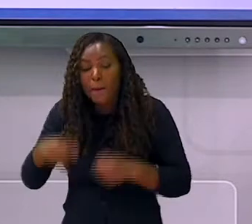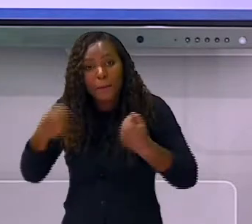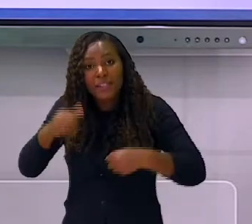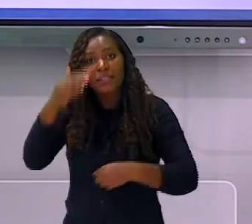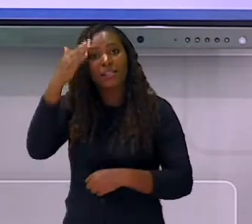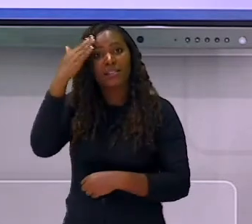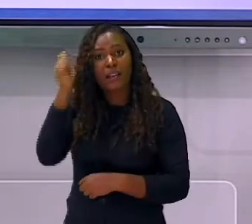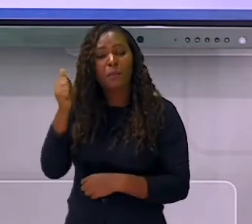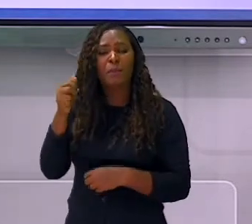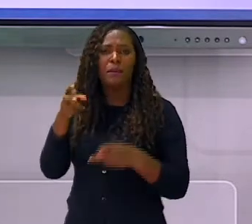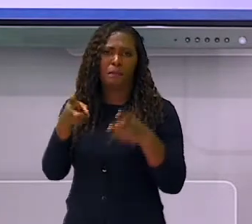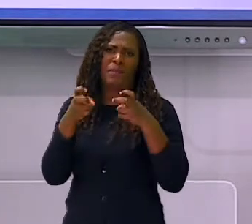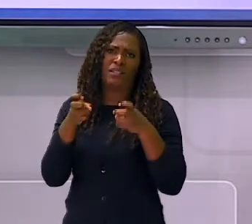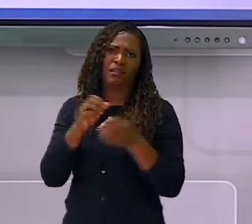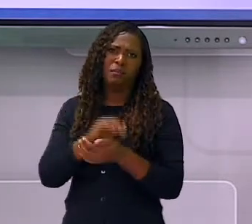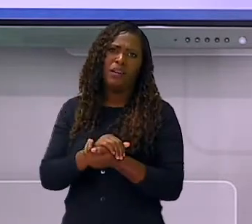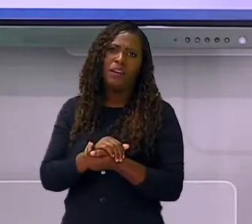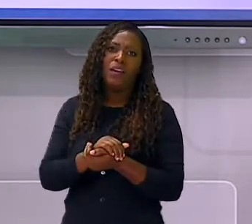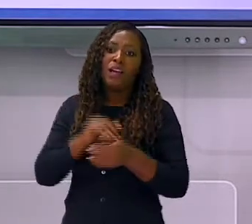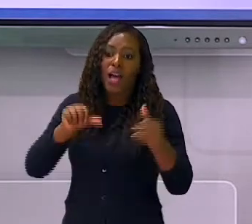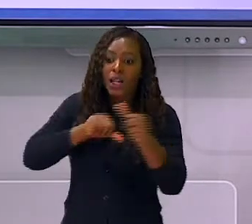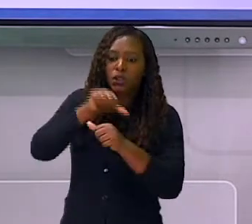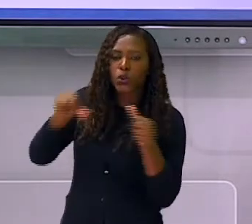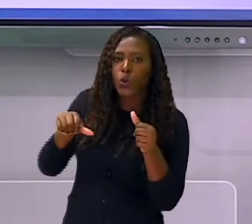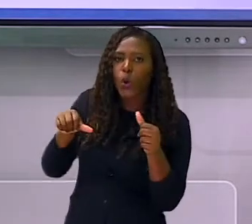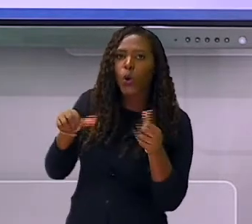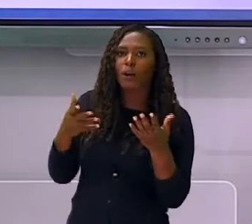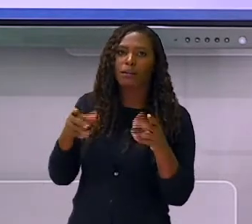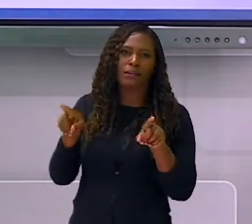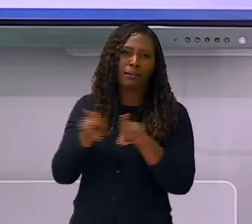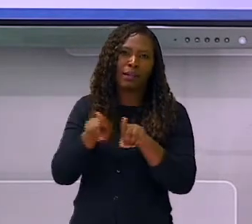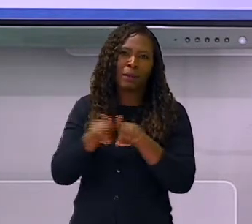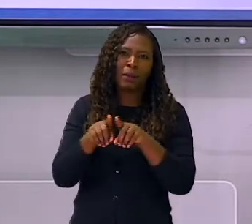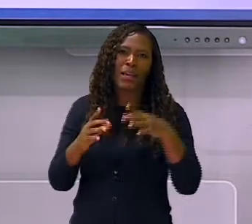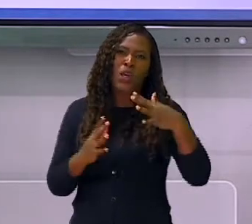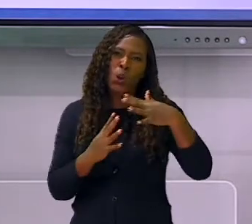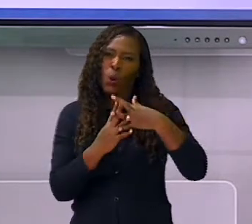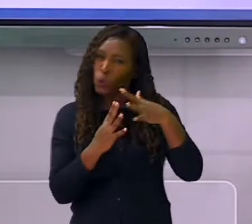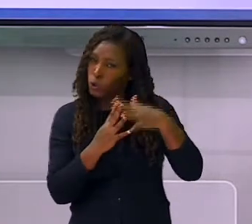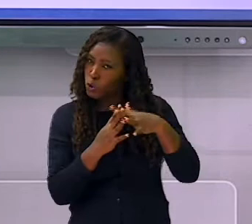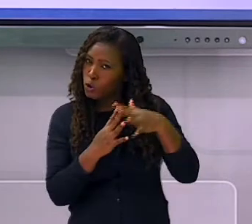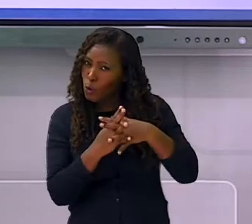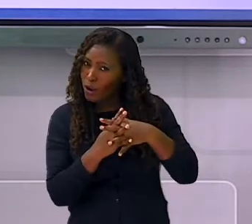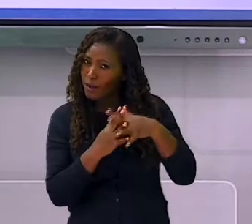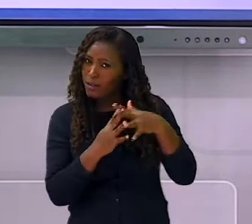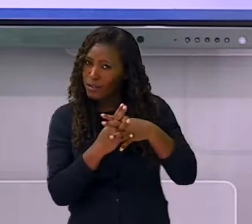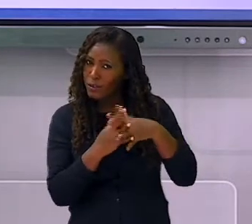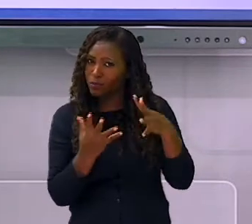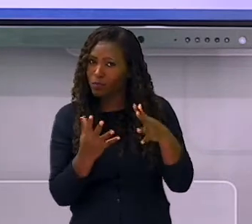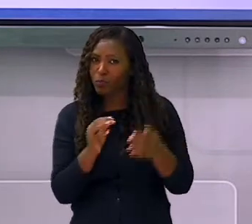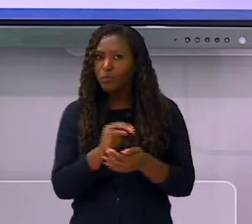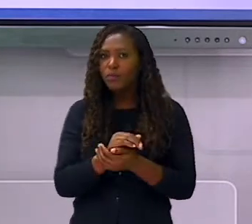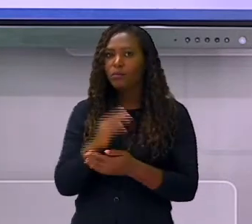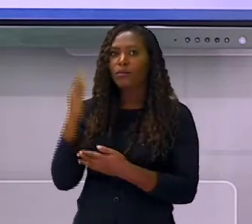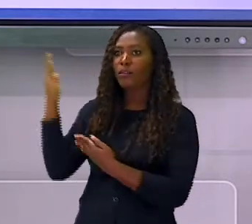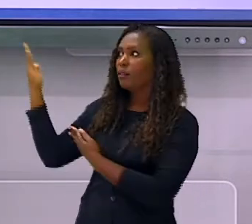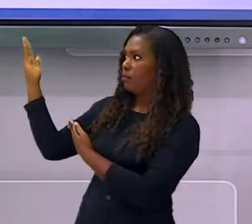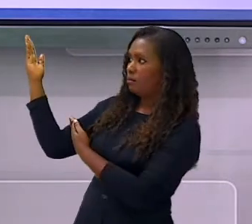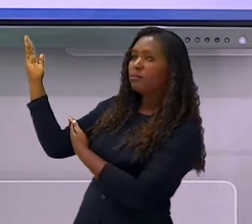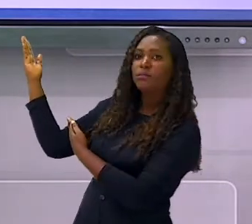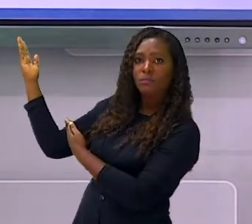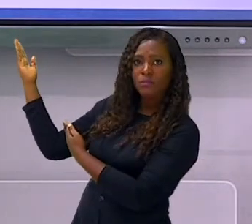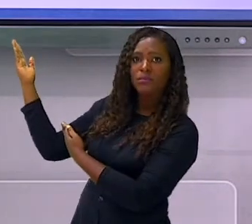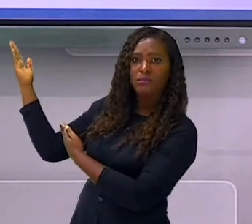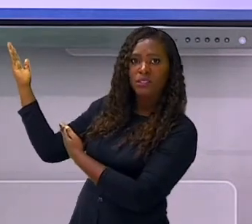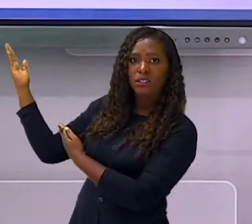consoantes surdas e sonoras, que são o P, B, T, D, K, G. Um